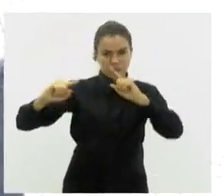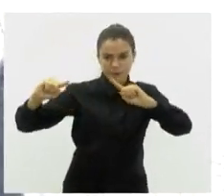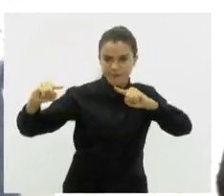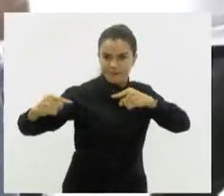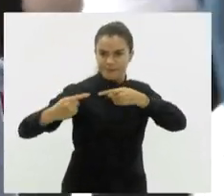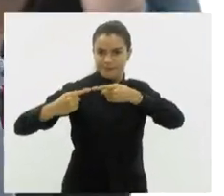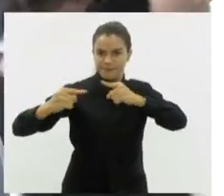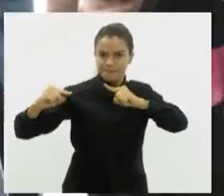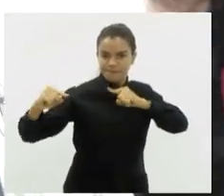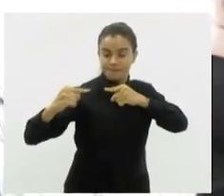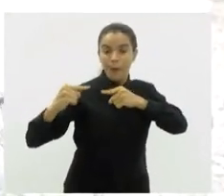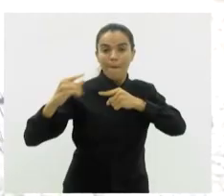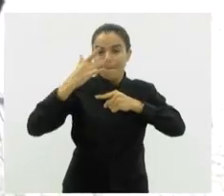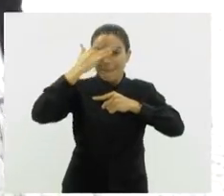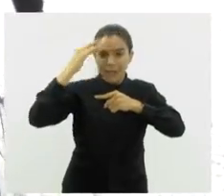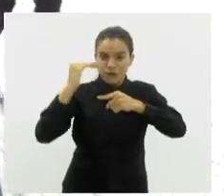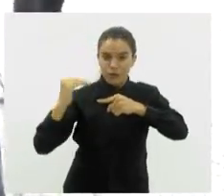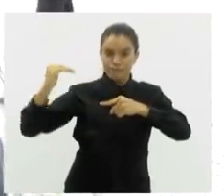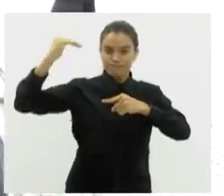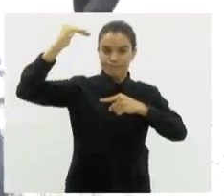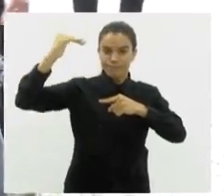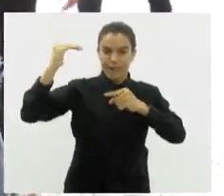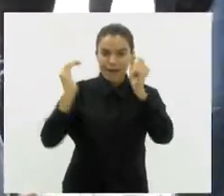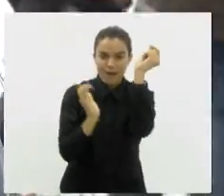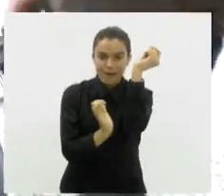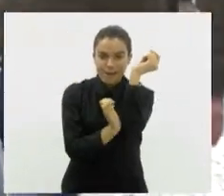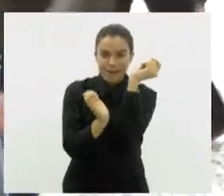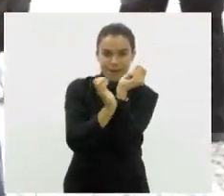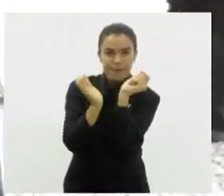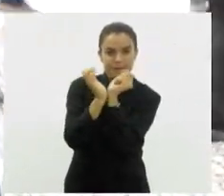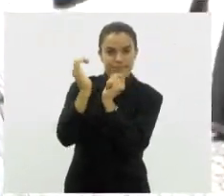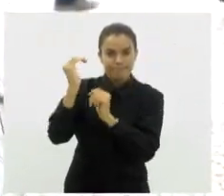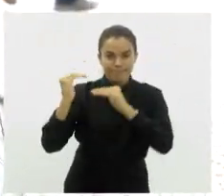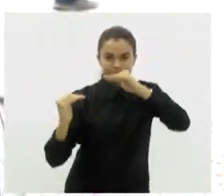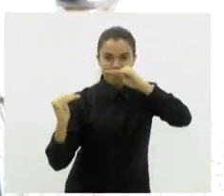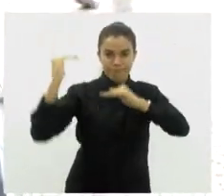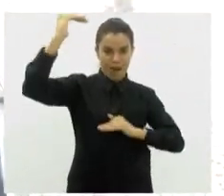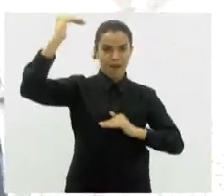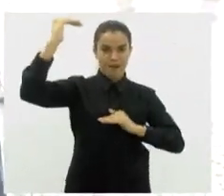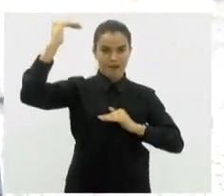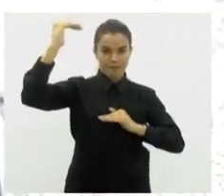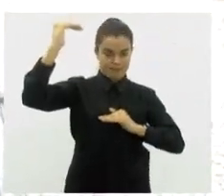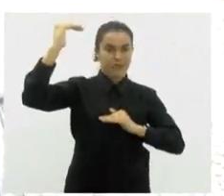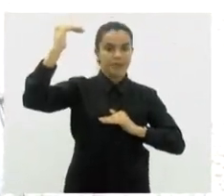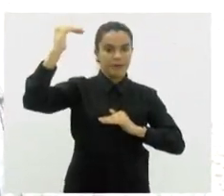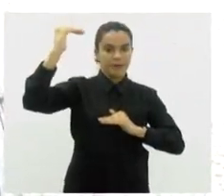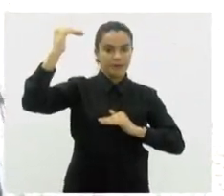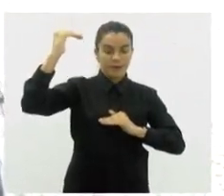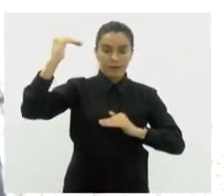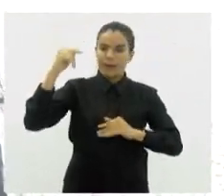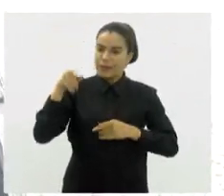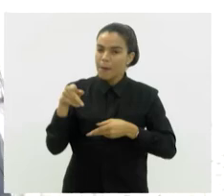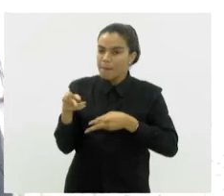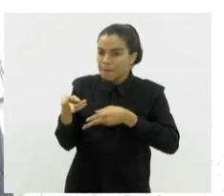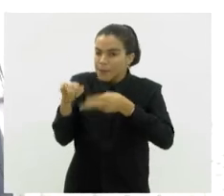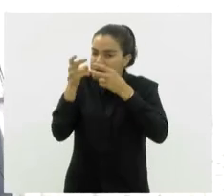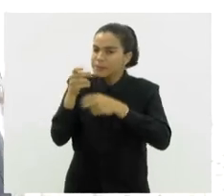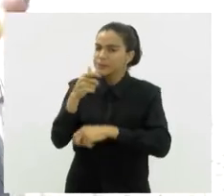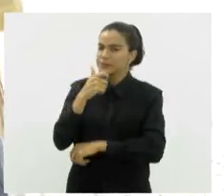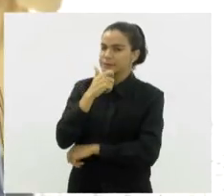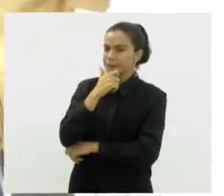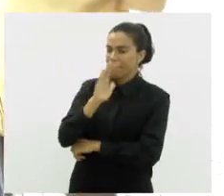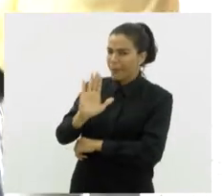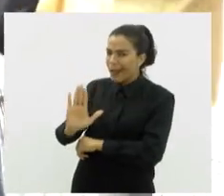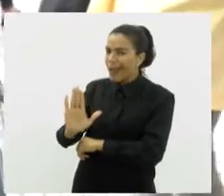quem está naquela hierarquia, quem ele acredita que está acima dele. Então, observando isso, você começa a entender,